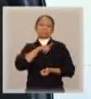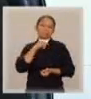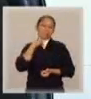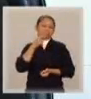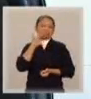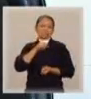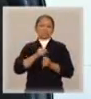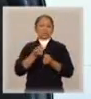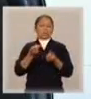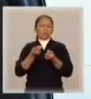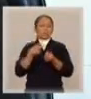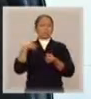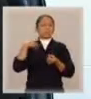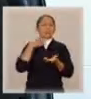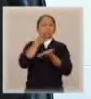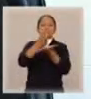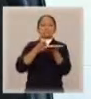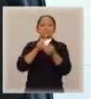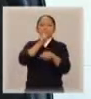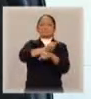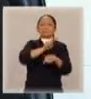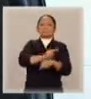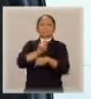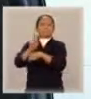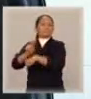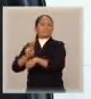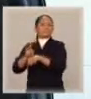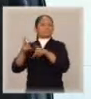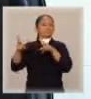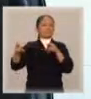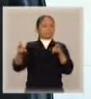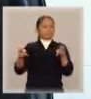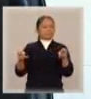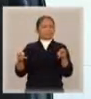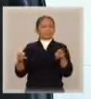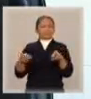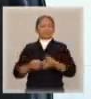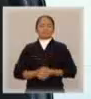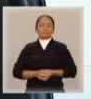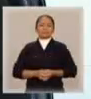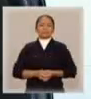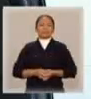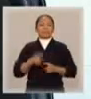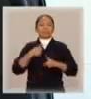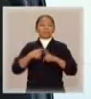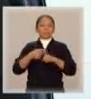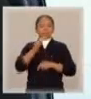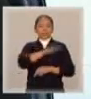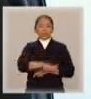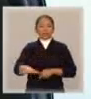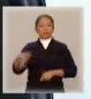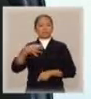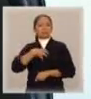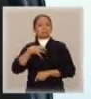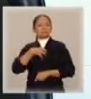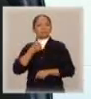compartilhar a guarda, que é o ideal e é, assim, o melhor dos dois mundos. Porque a criança se sente protegida, se